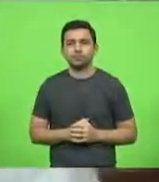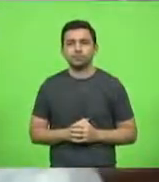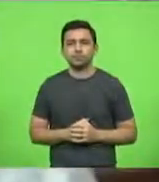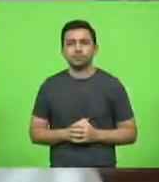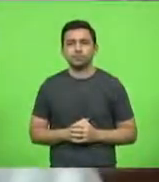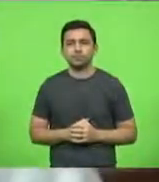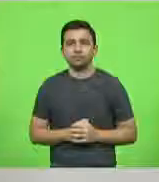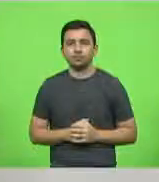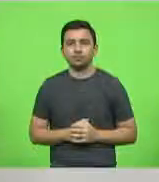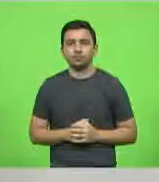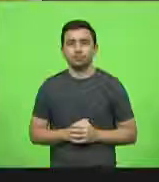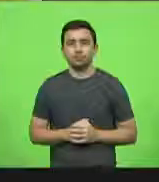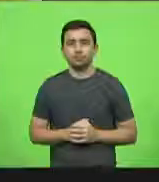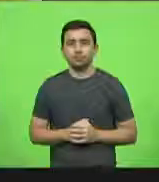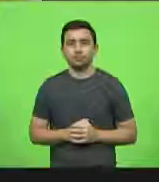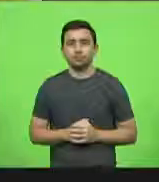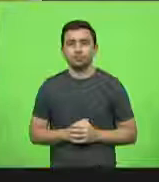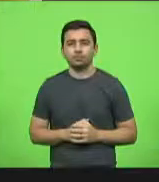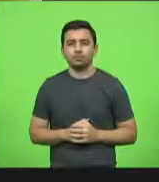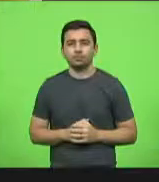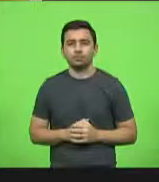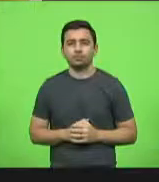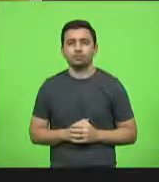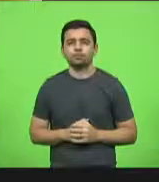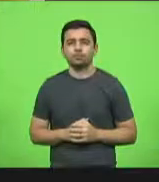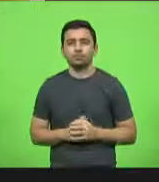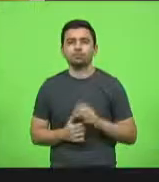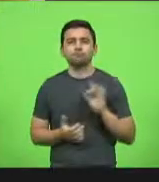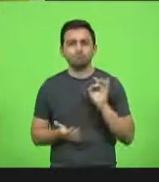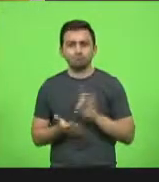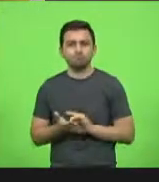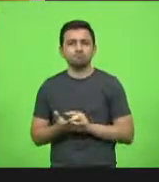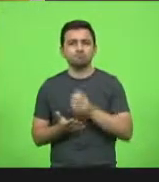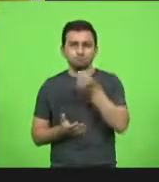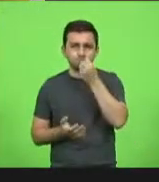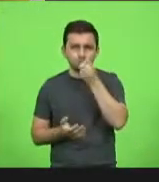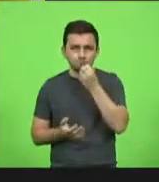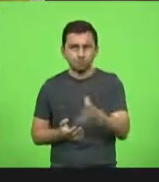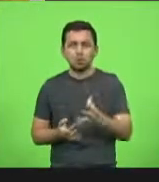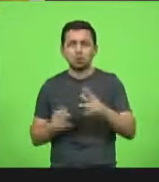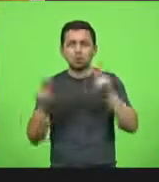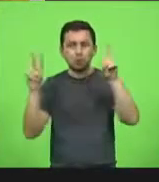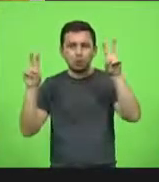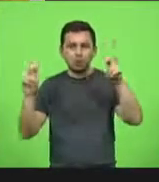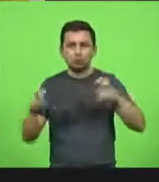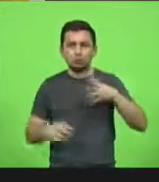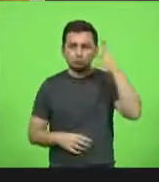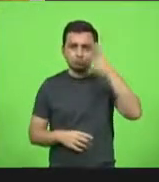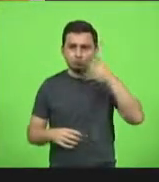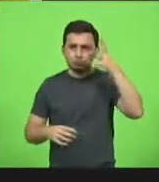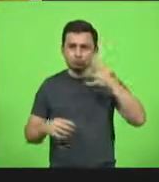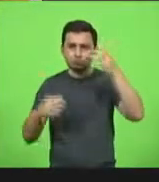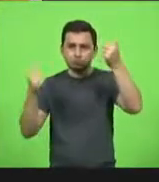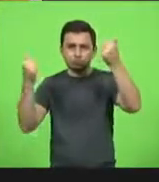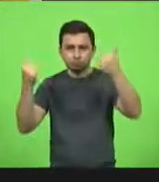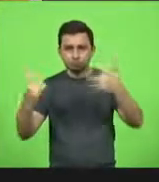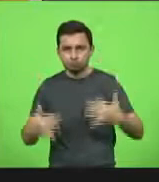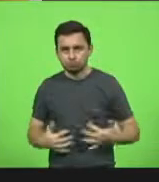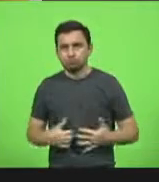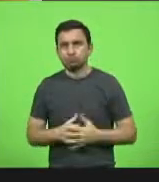Deputado Rímel. Muito bem, o assunto que o trouxe para a tribuna, parabéns. Sim, senhora.